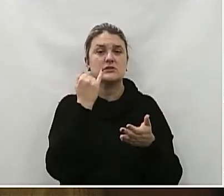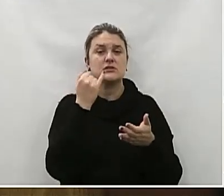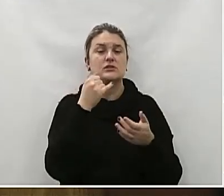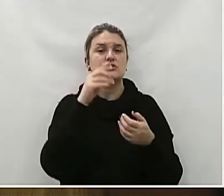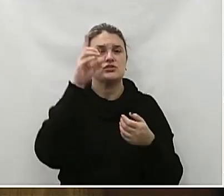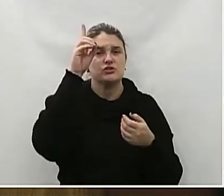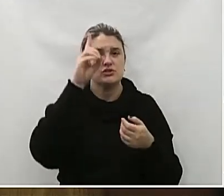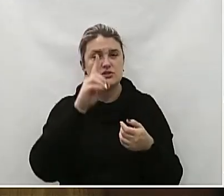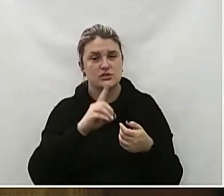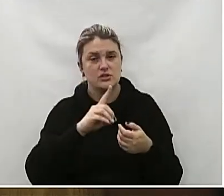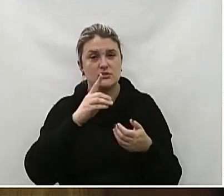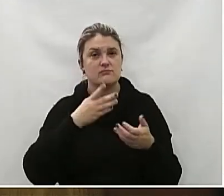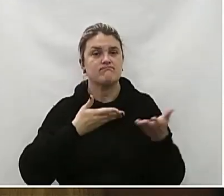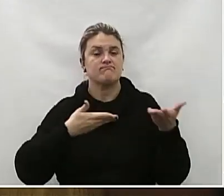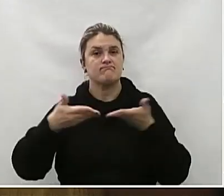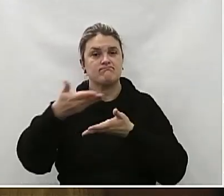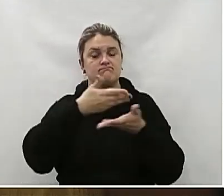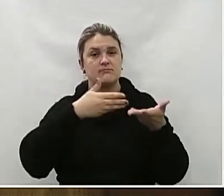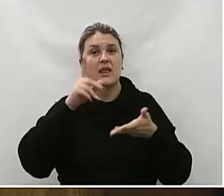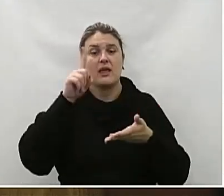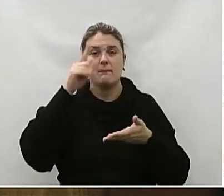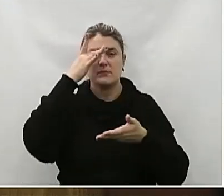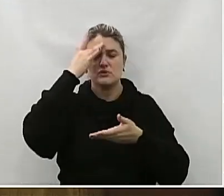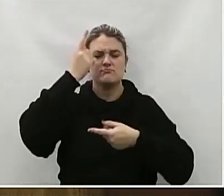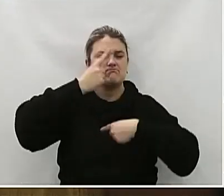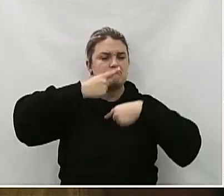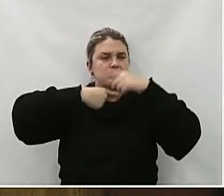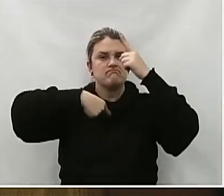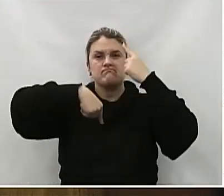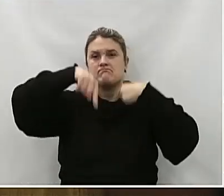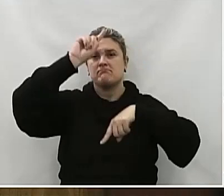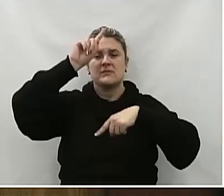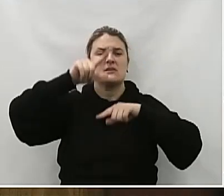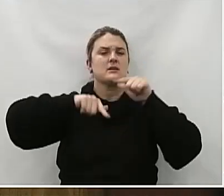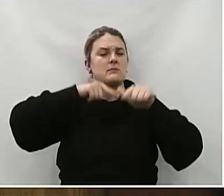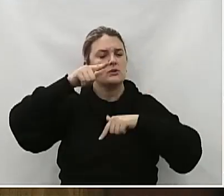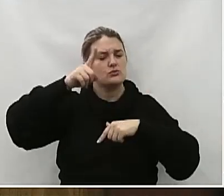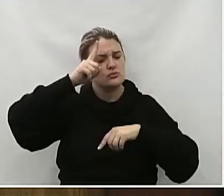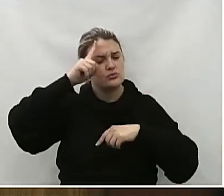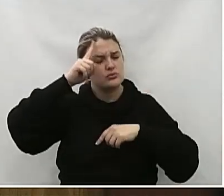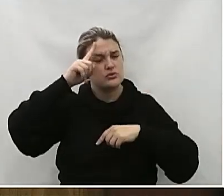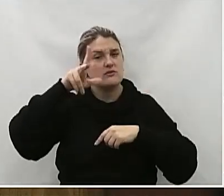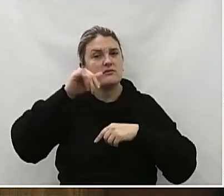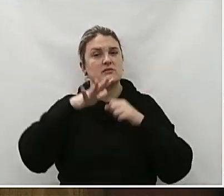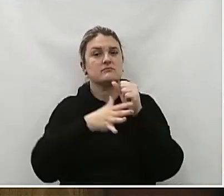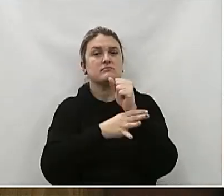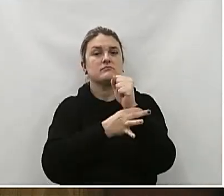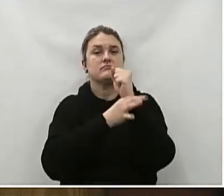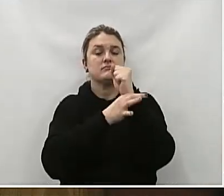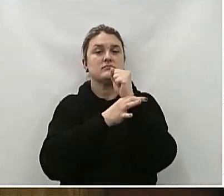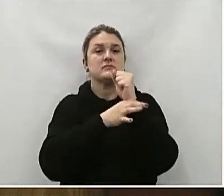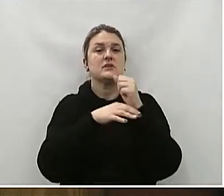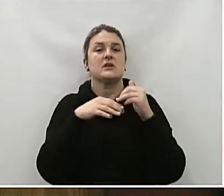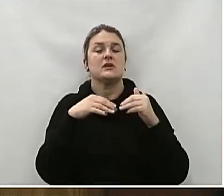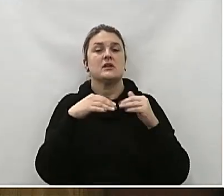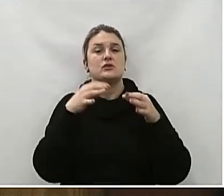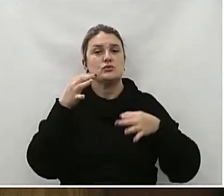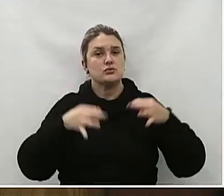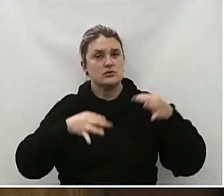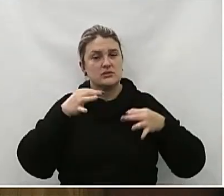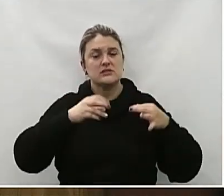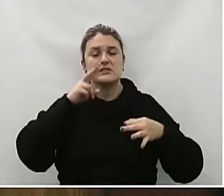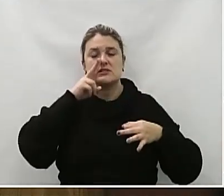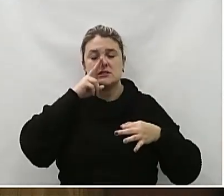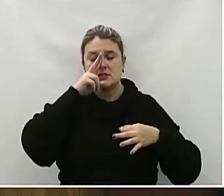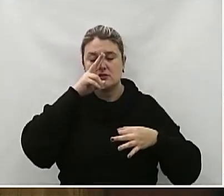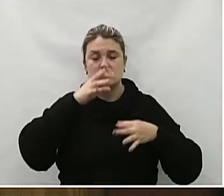E coletivos São agentes De transformação Social Trabalhando Ardualmente Para assegurar Que a justiça Seja efetiva E acessível A